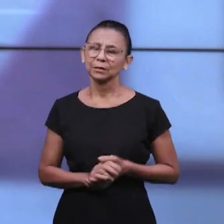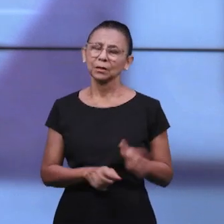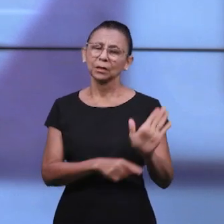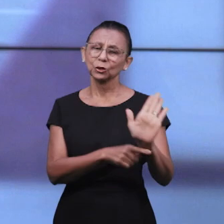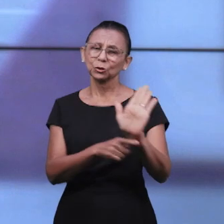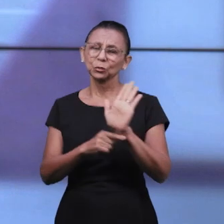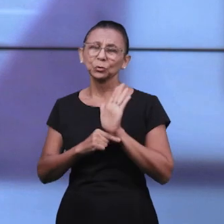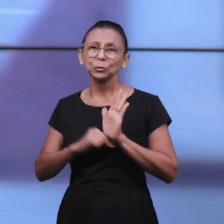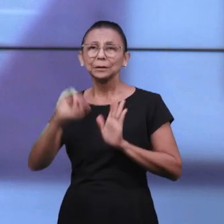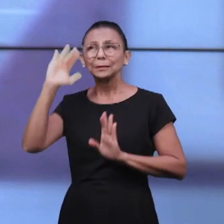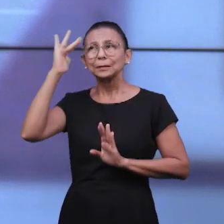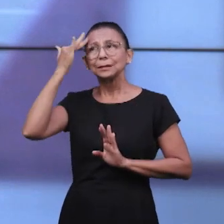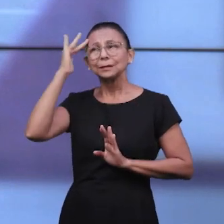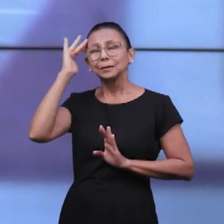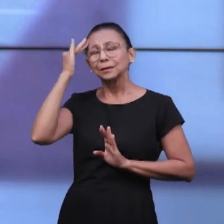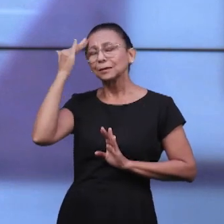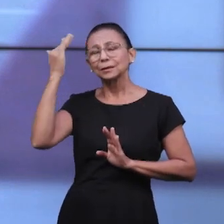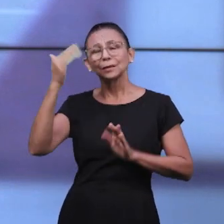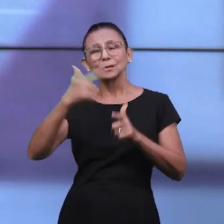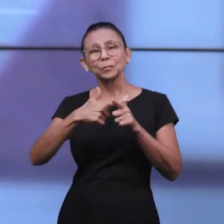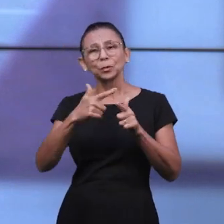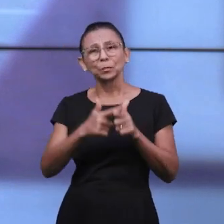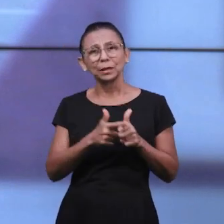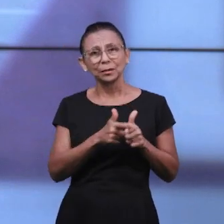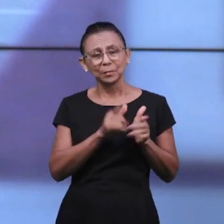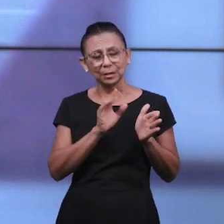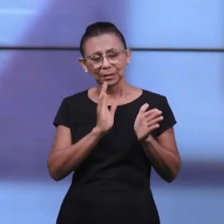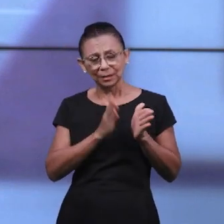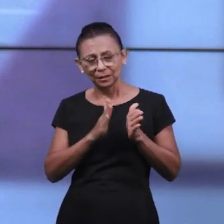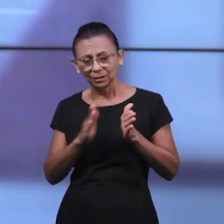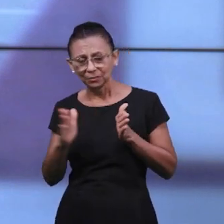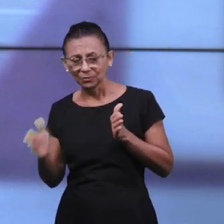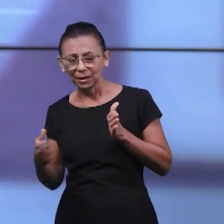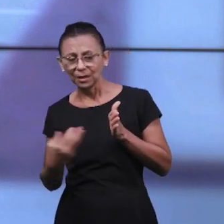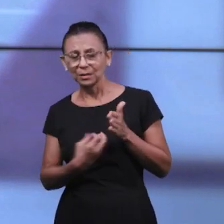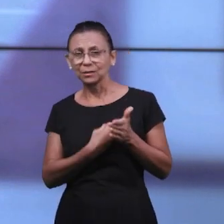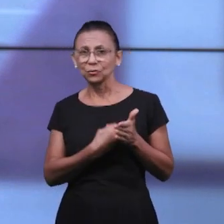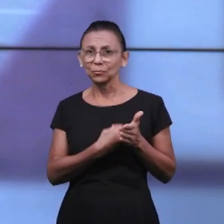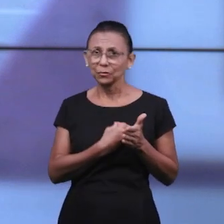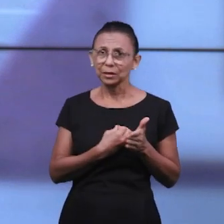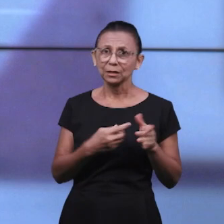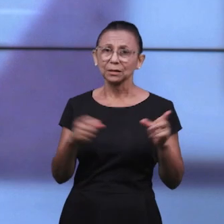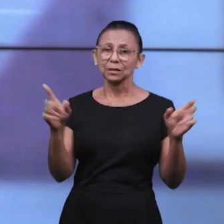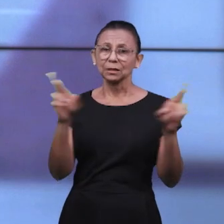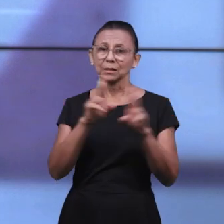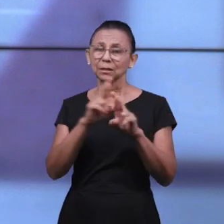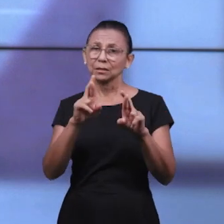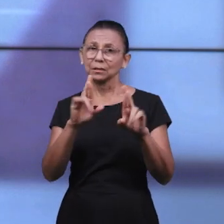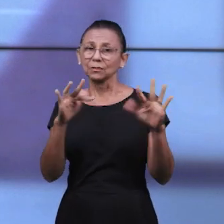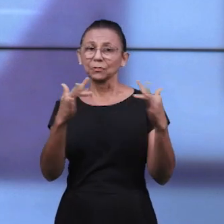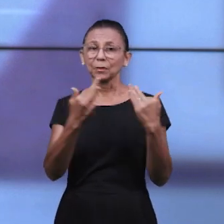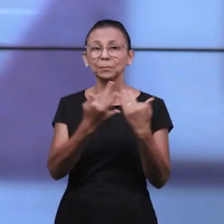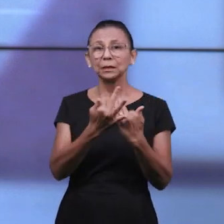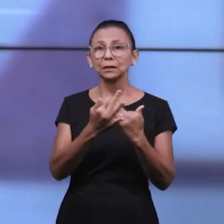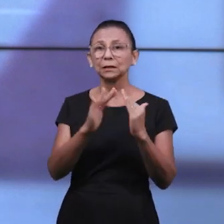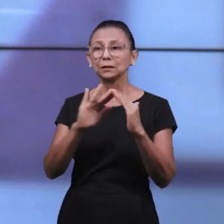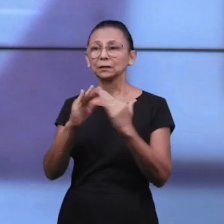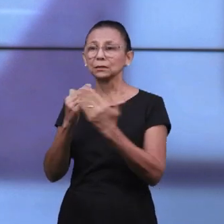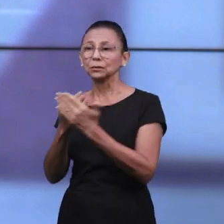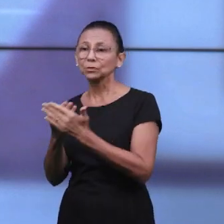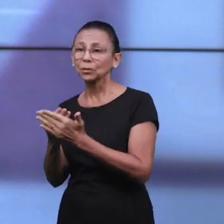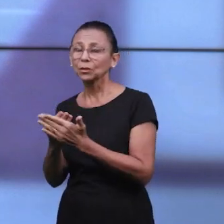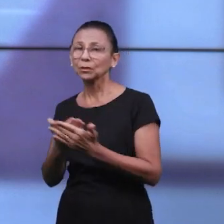identificar os problemas que parecem complexos em cada fase, na relação consigo mesmo, com os amigos, com a escola.